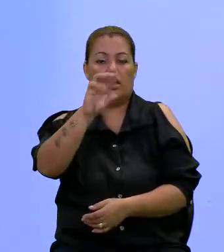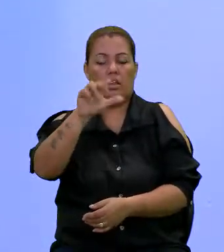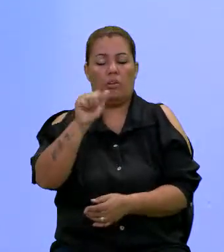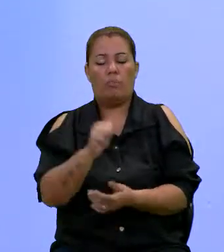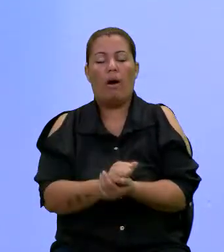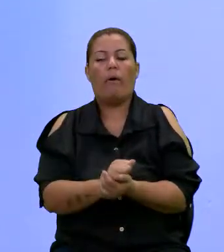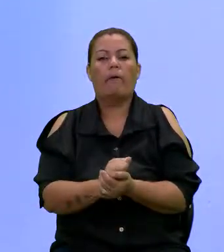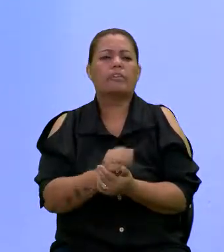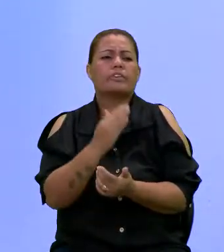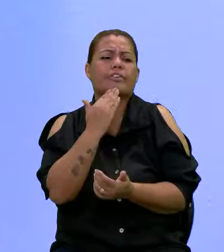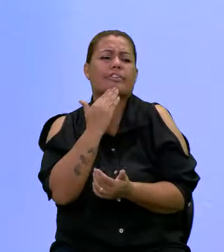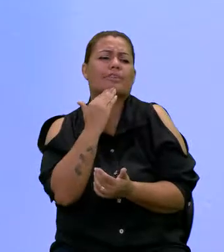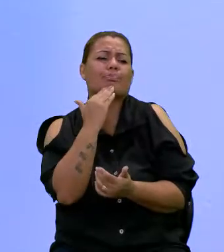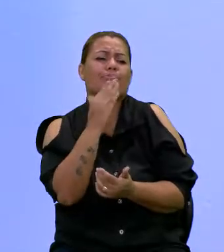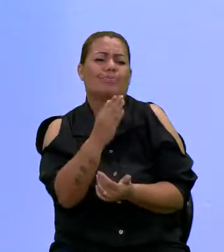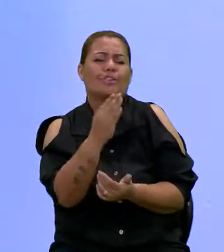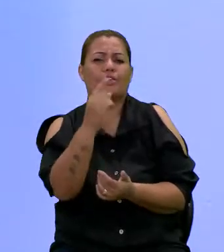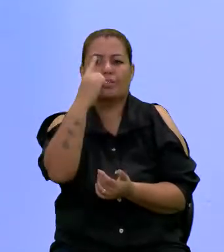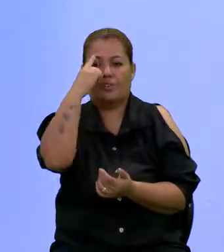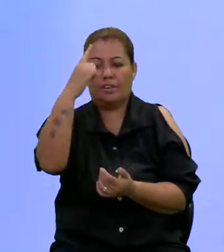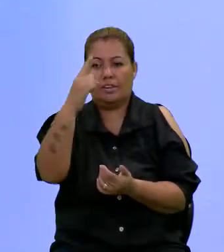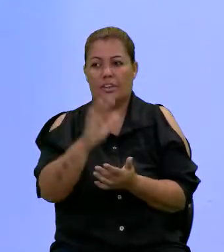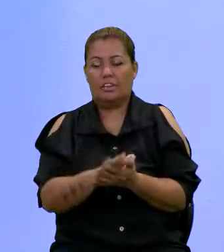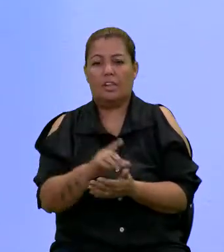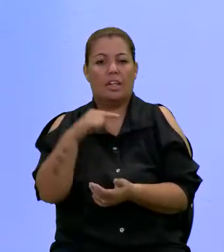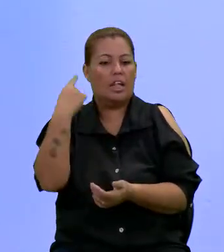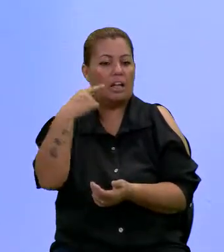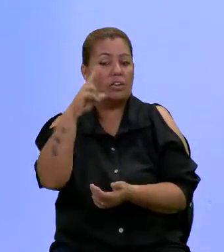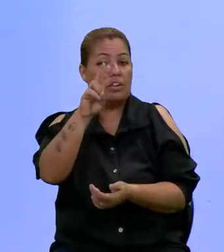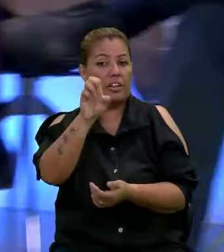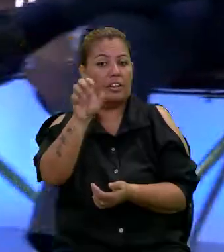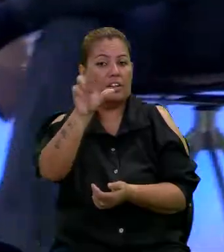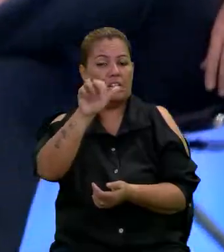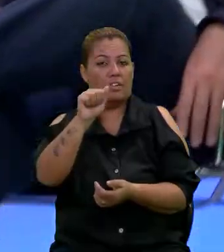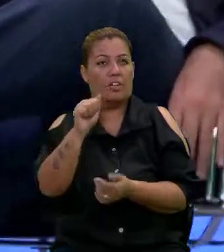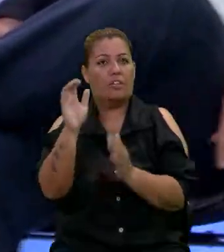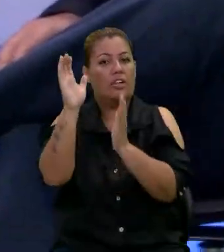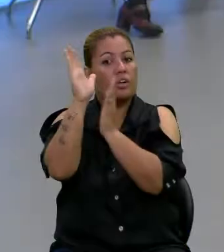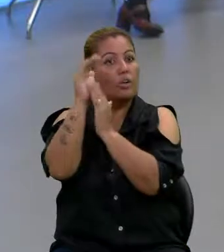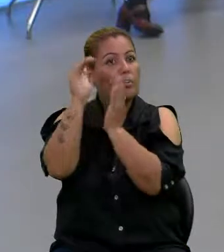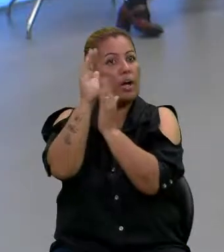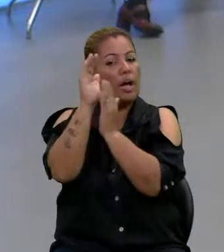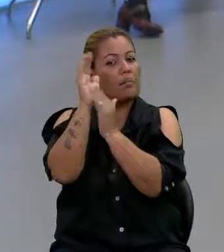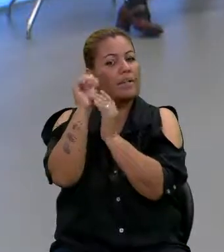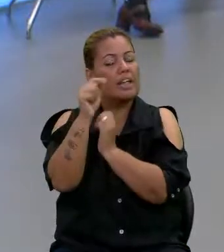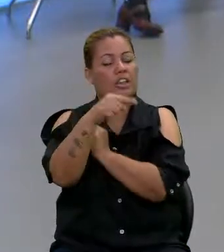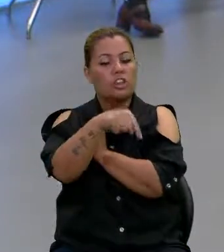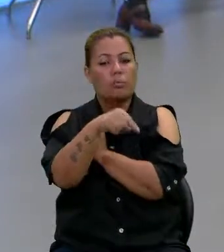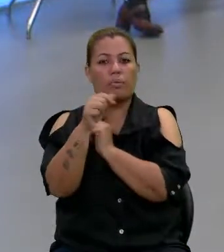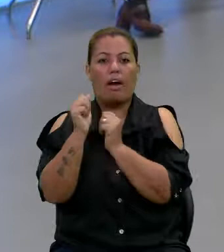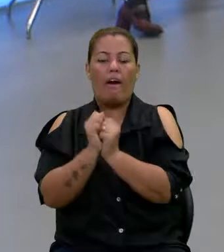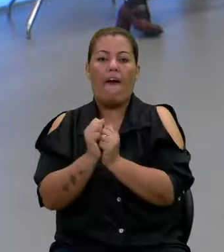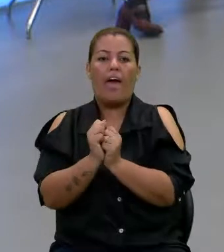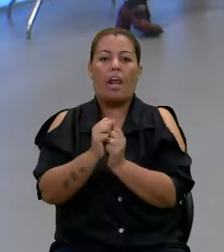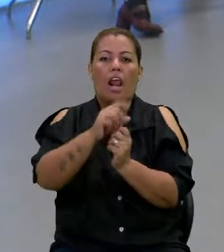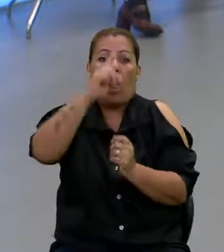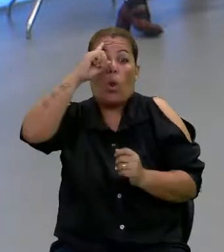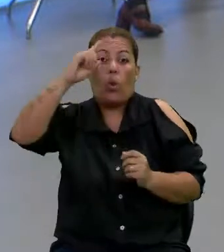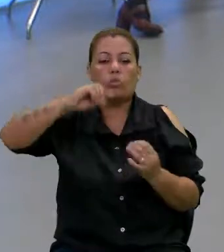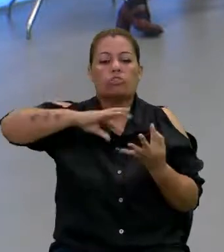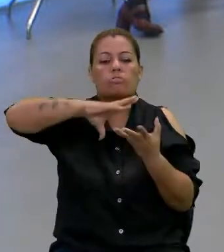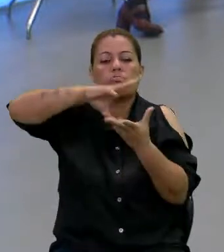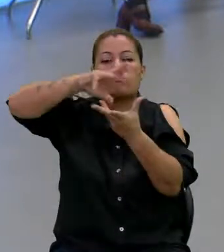aclamou nesse dia, que a senhora fez lá, doutora Vera, foi uma homenagem prestada a ela no Dia Internacional